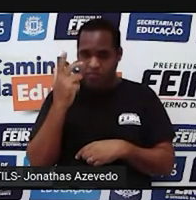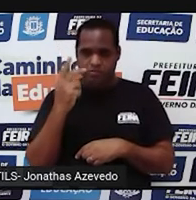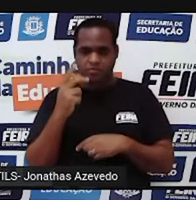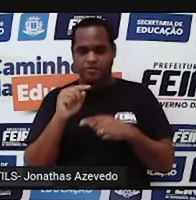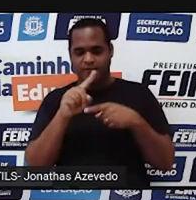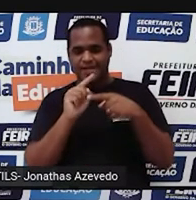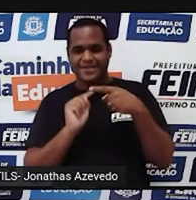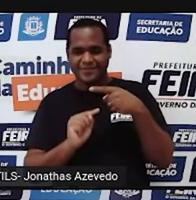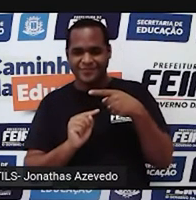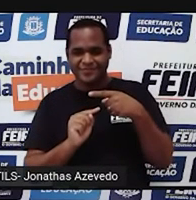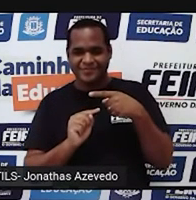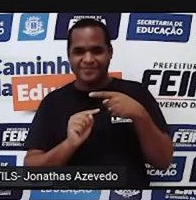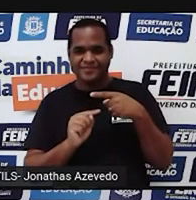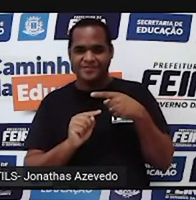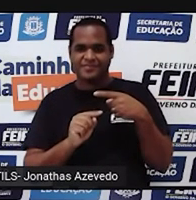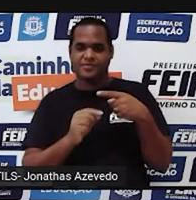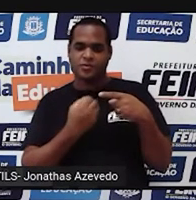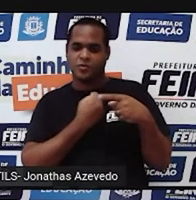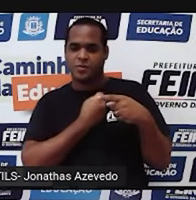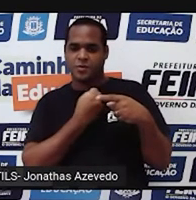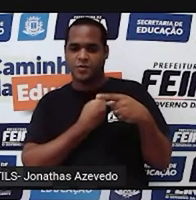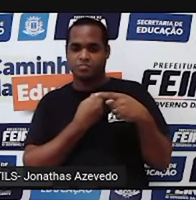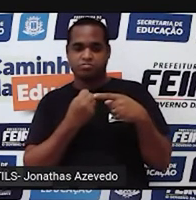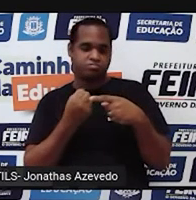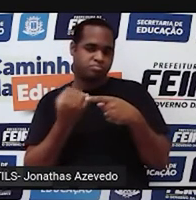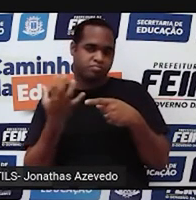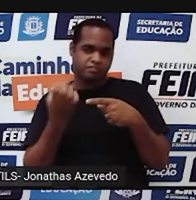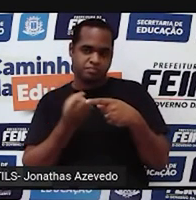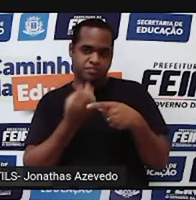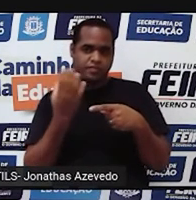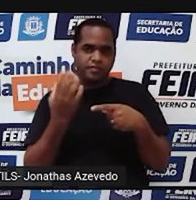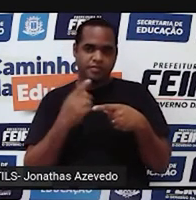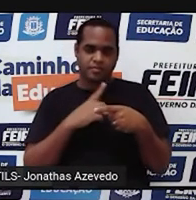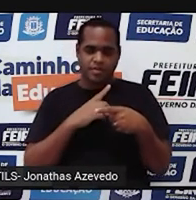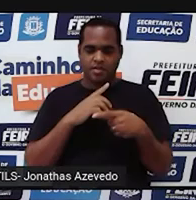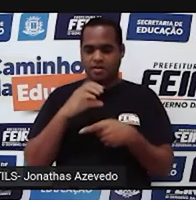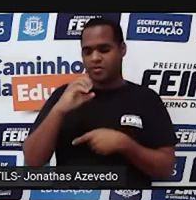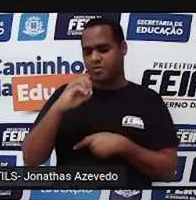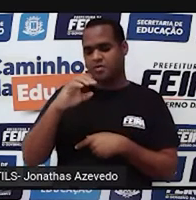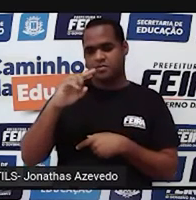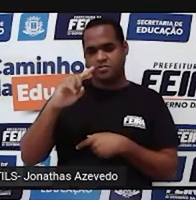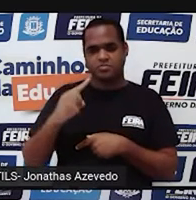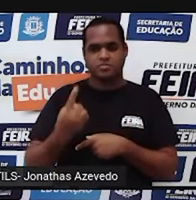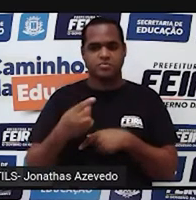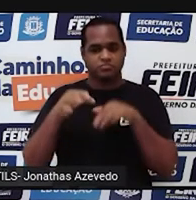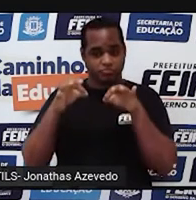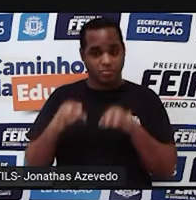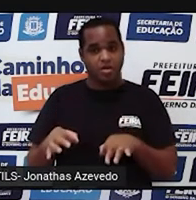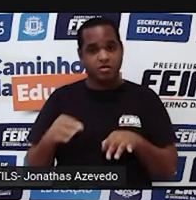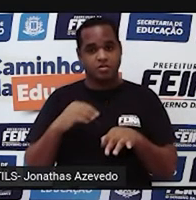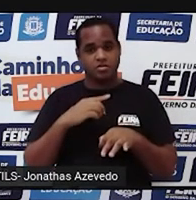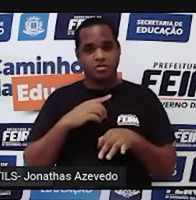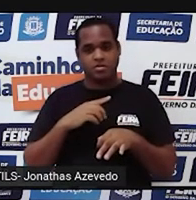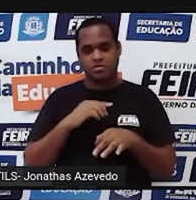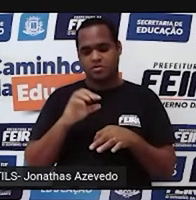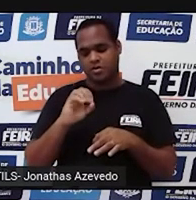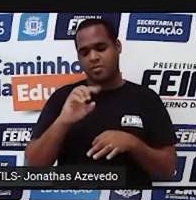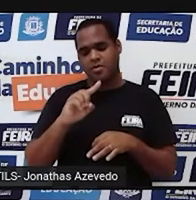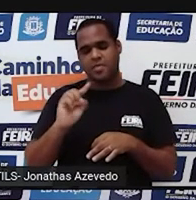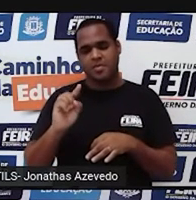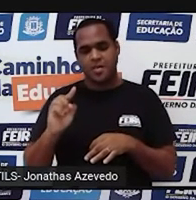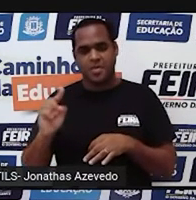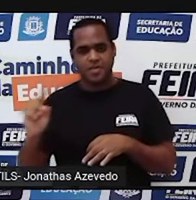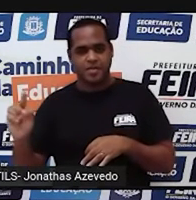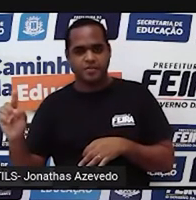frações, os números inteiros, os números decimais exatos e as dízimas periódicas.